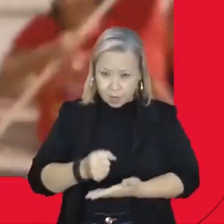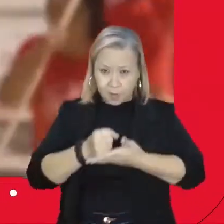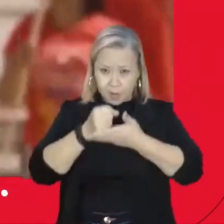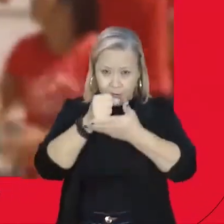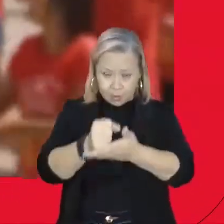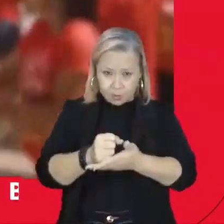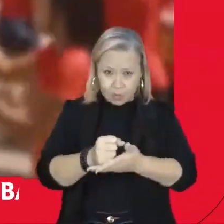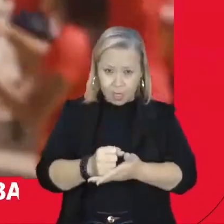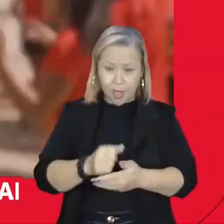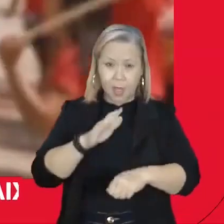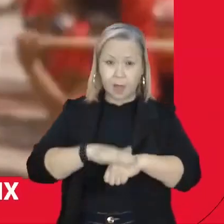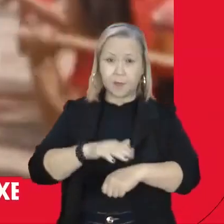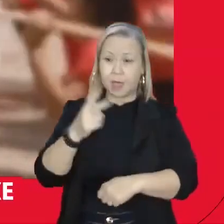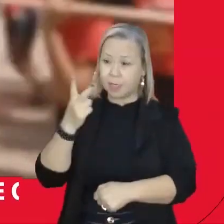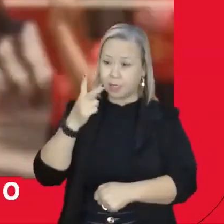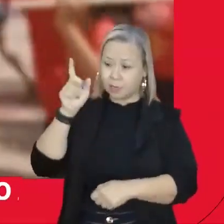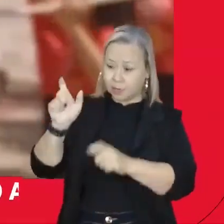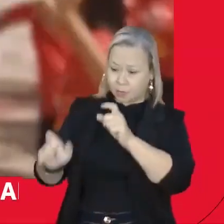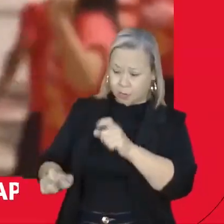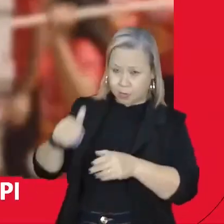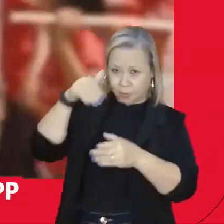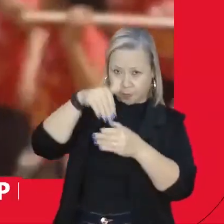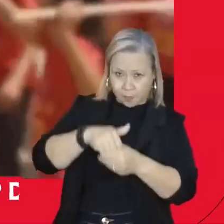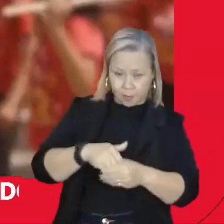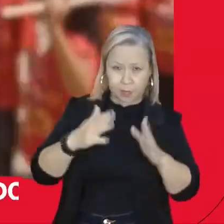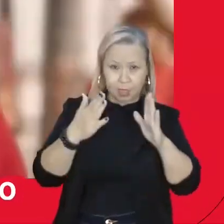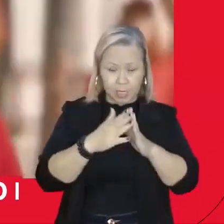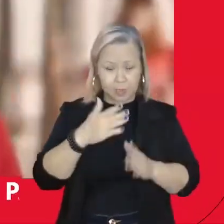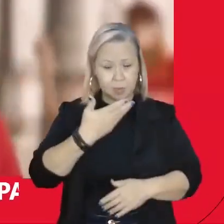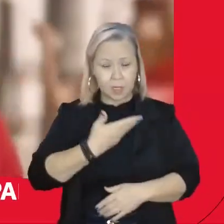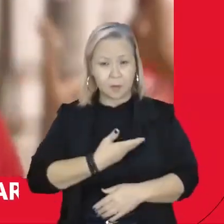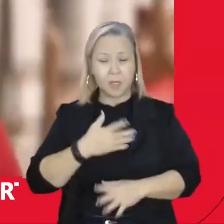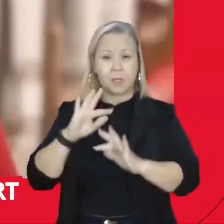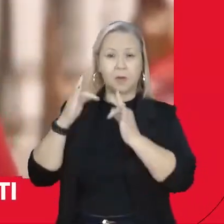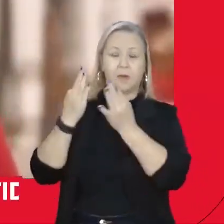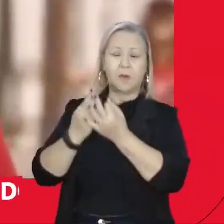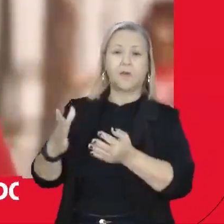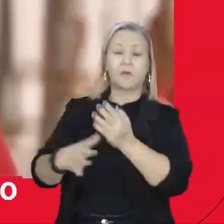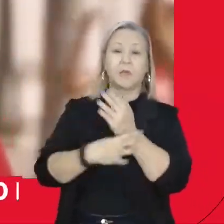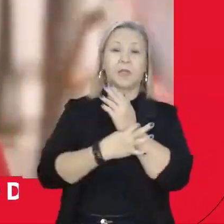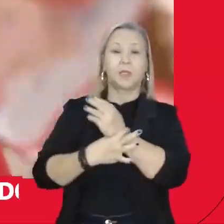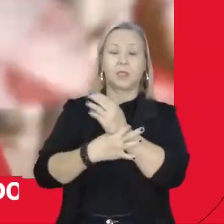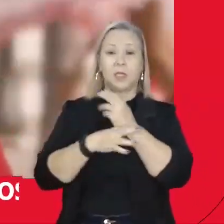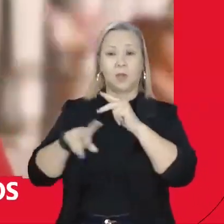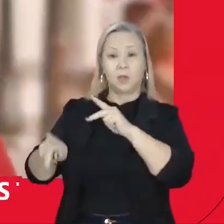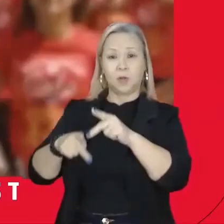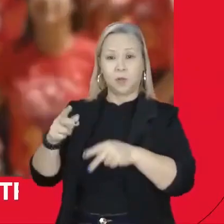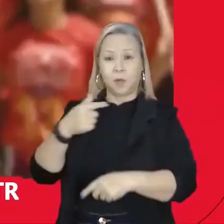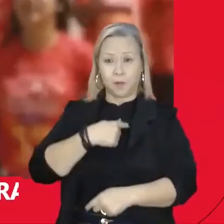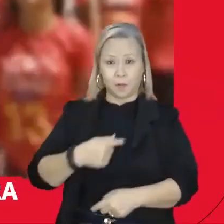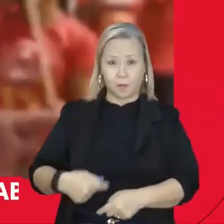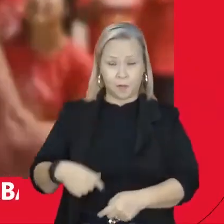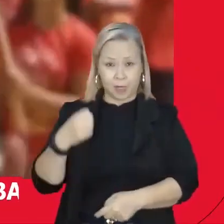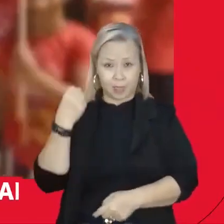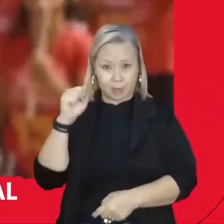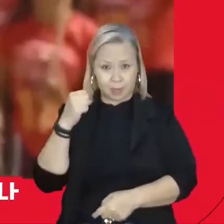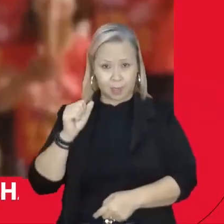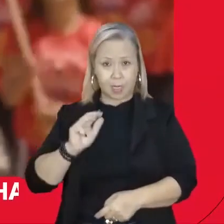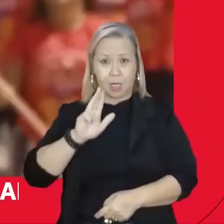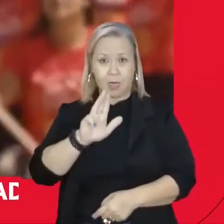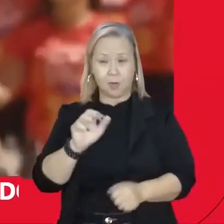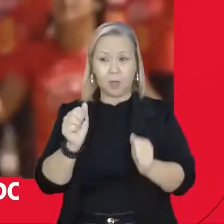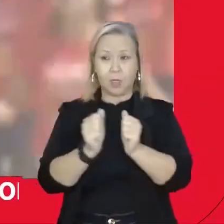mais dois votos em casa, com os amigos, com a família, vamos garantir que o povo governe Sergipe. É Lula e